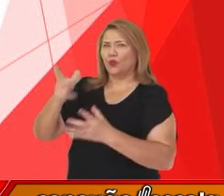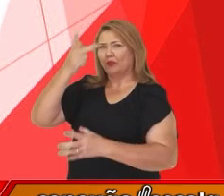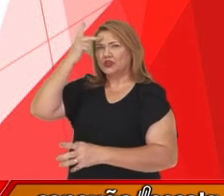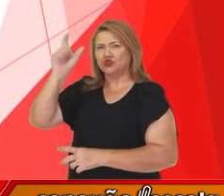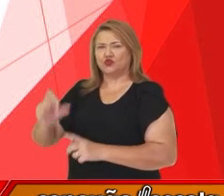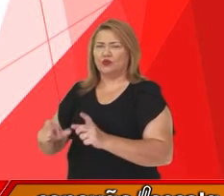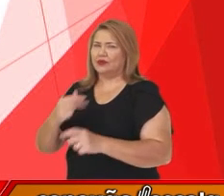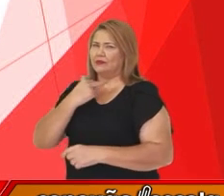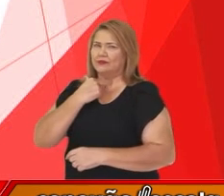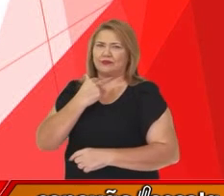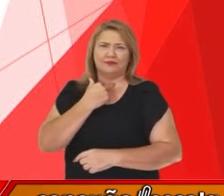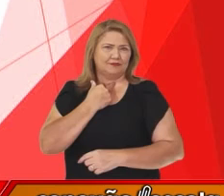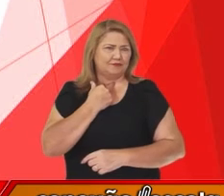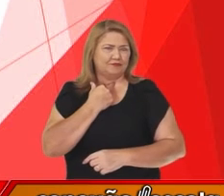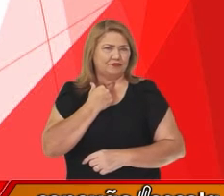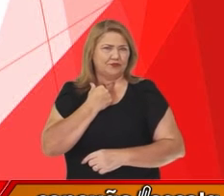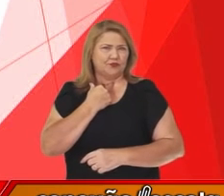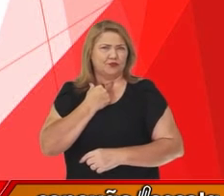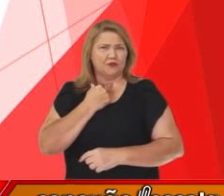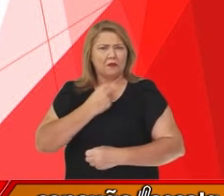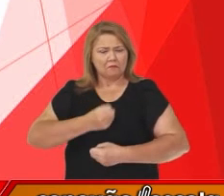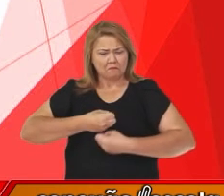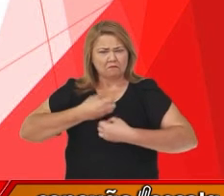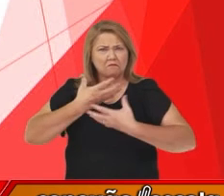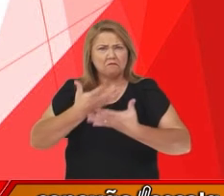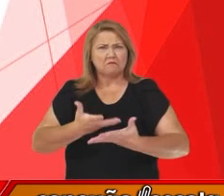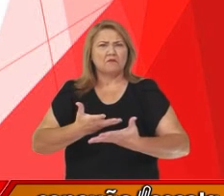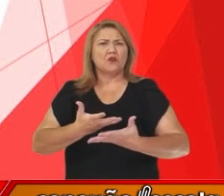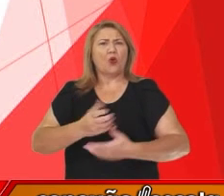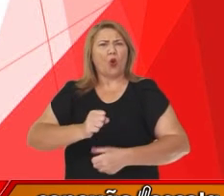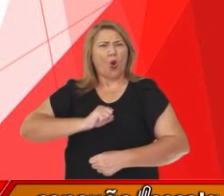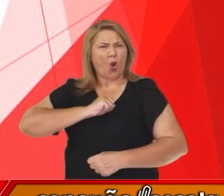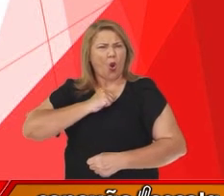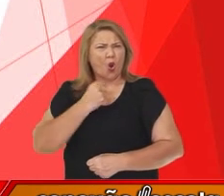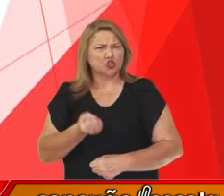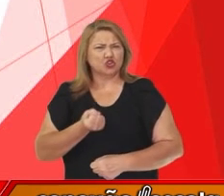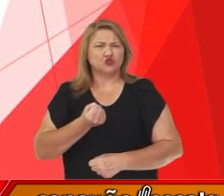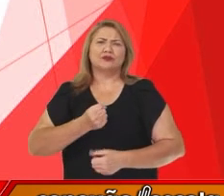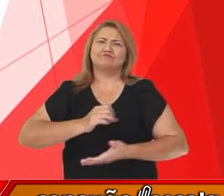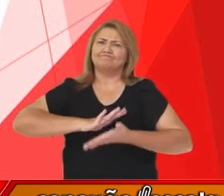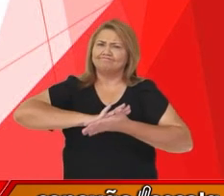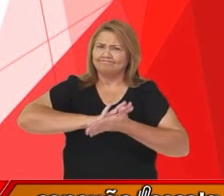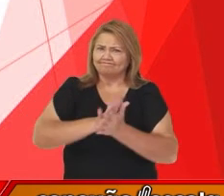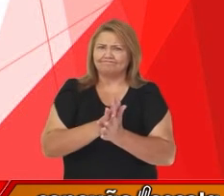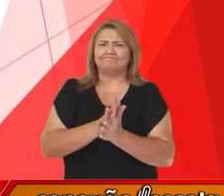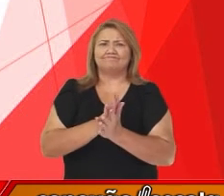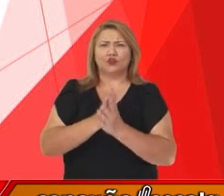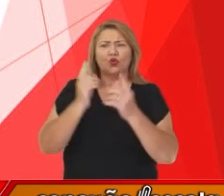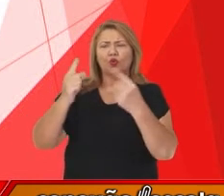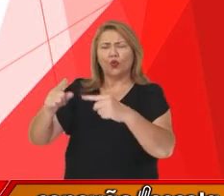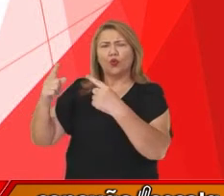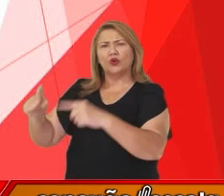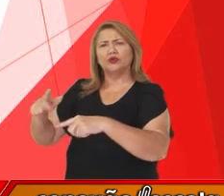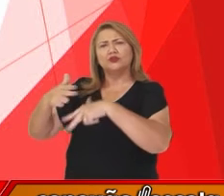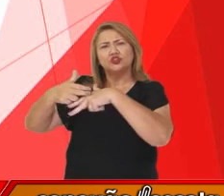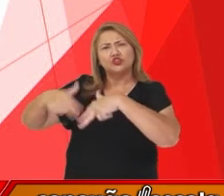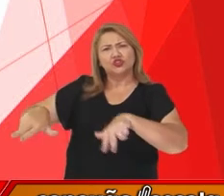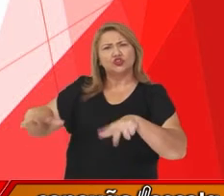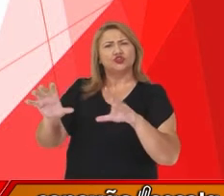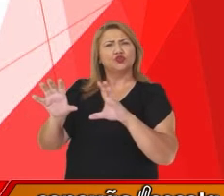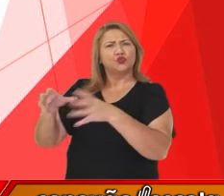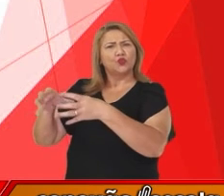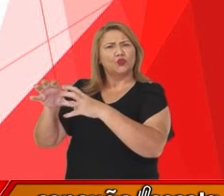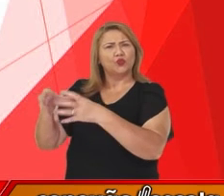O discurso do ódio é uma manifestação preconceituosa contra as minorias étnicas, sociais,